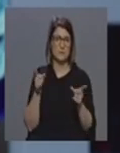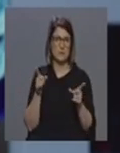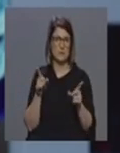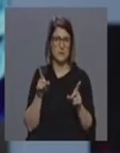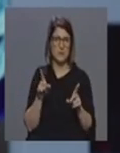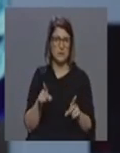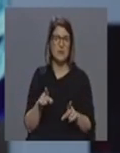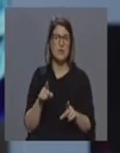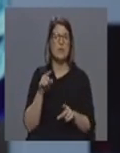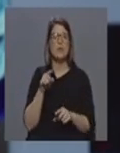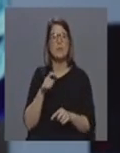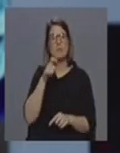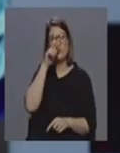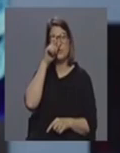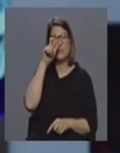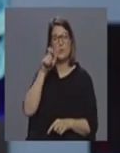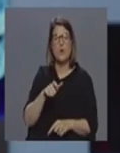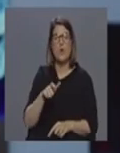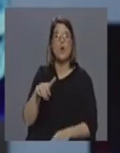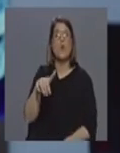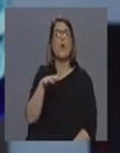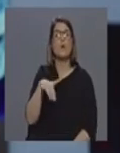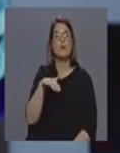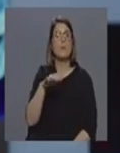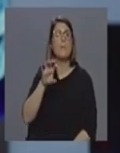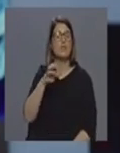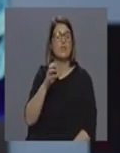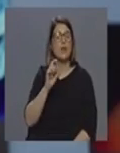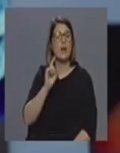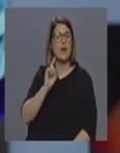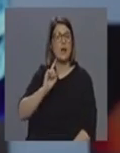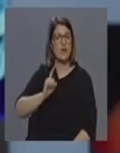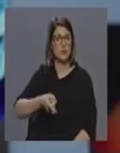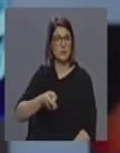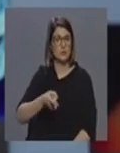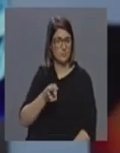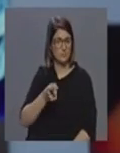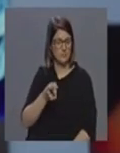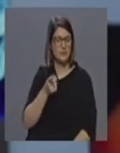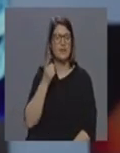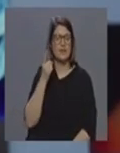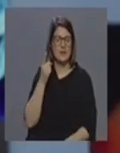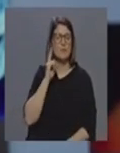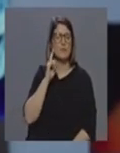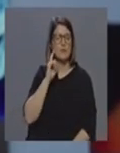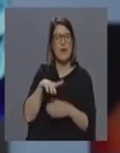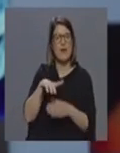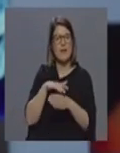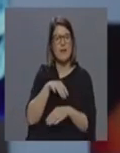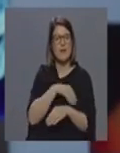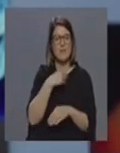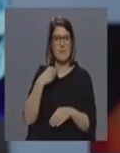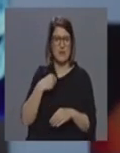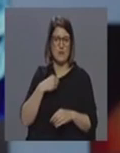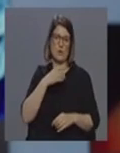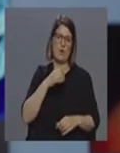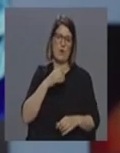digamos a passagem da pessoa a sua proveniência o país digamos assim importa saber como eu estava a dizer parte clínica e não só